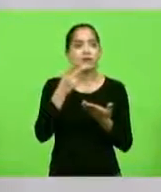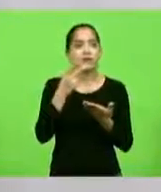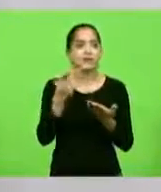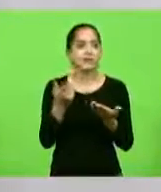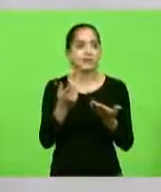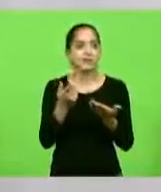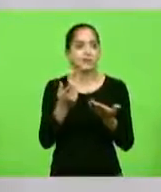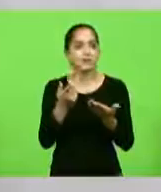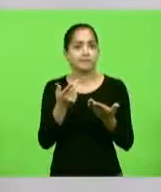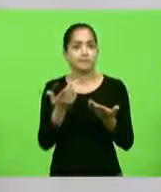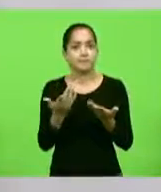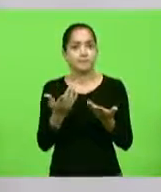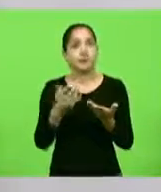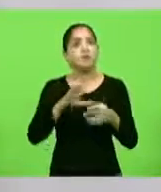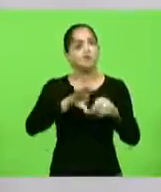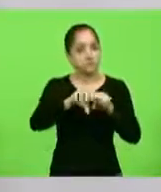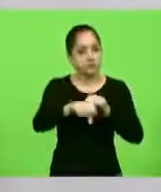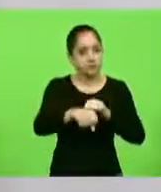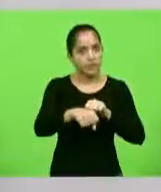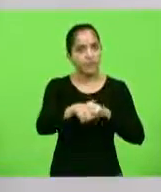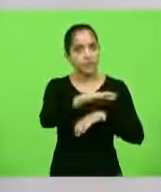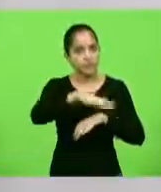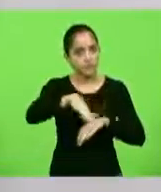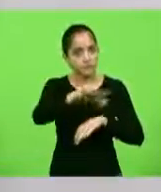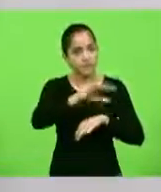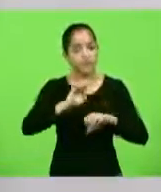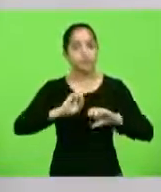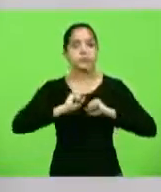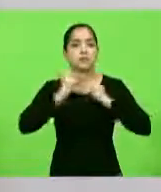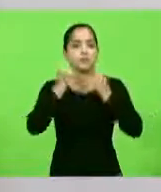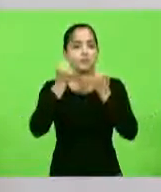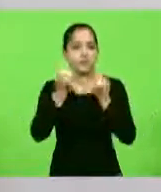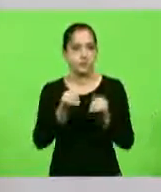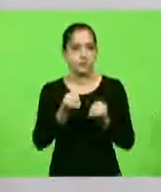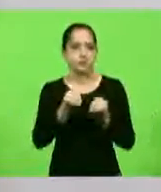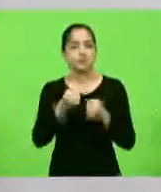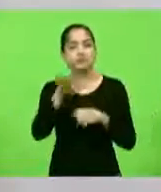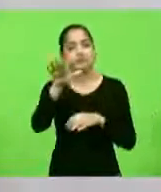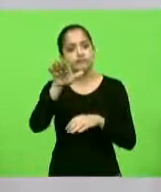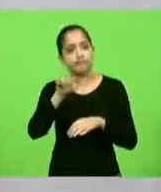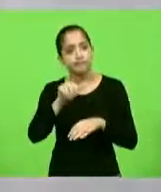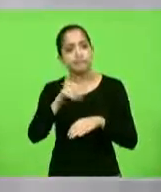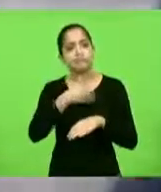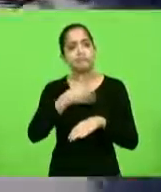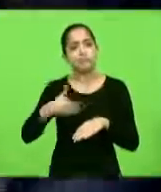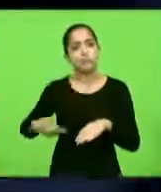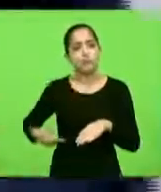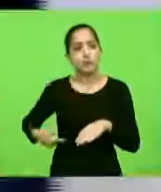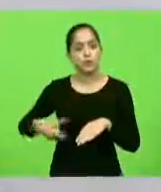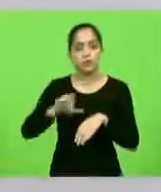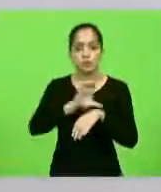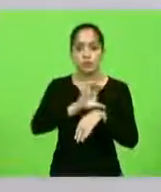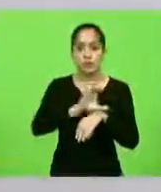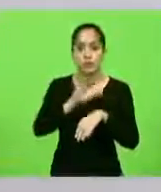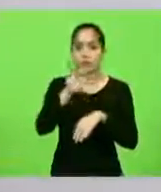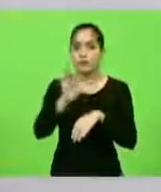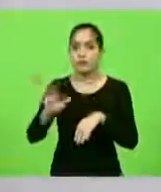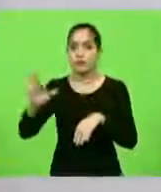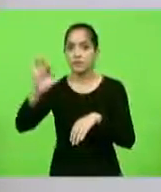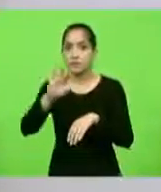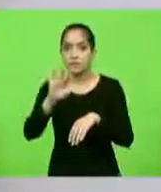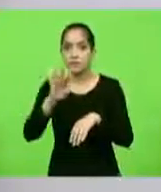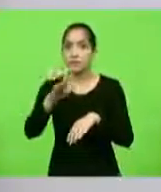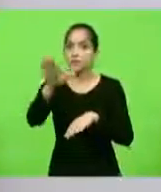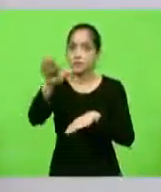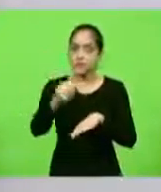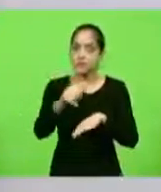isso, me capacitei, me formei nessa área, então defendo e defenderei. Chamem, governo do Estado de Santa Catarina, governo federal, chame o profissional